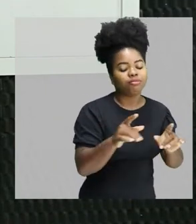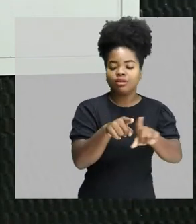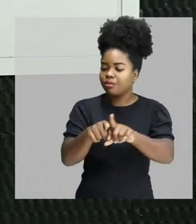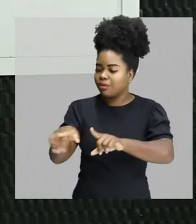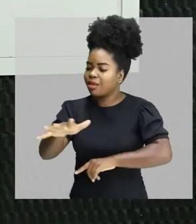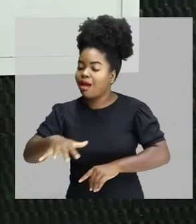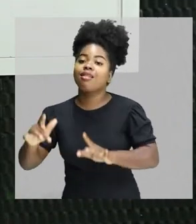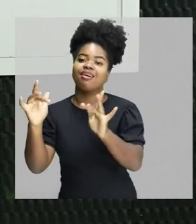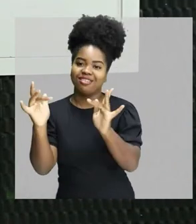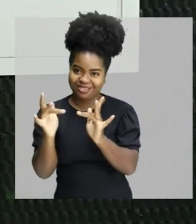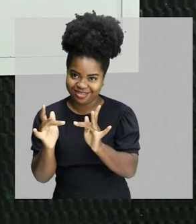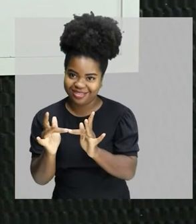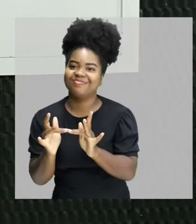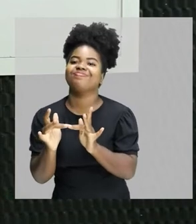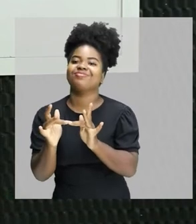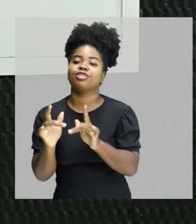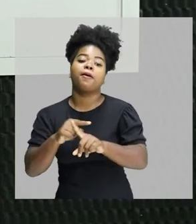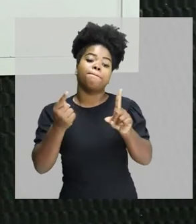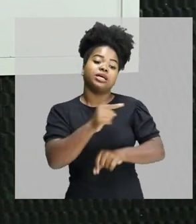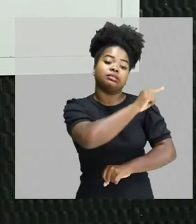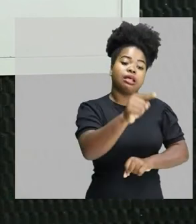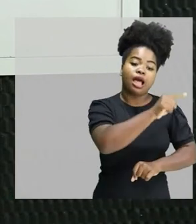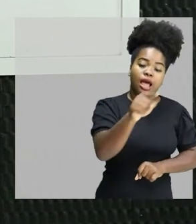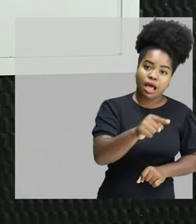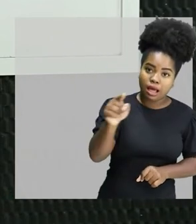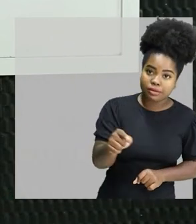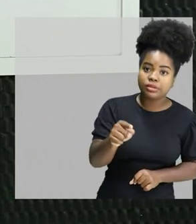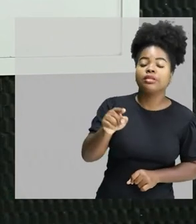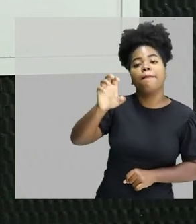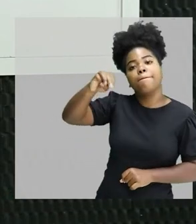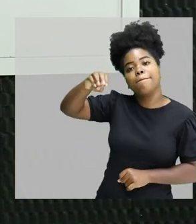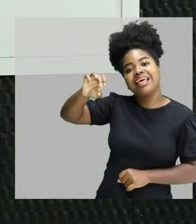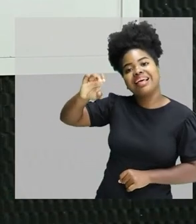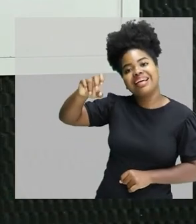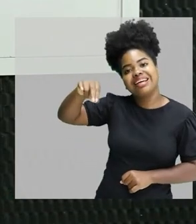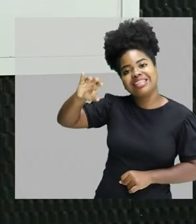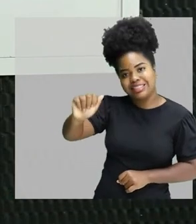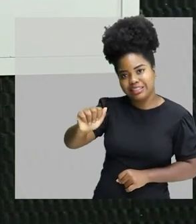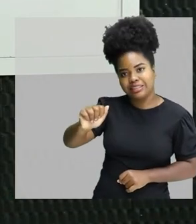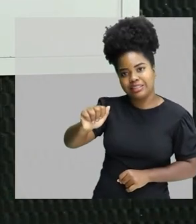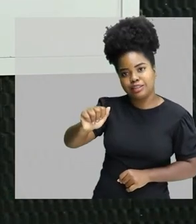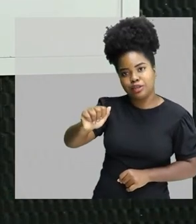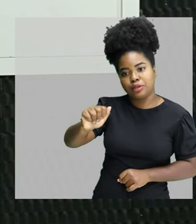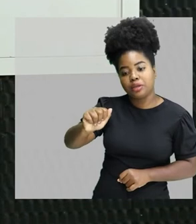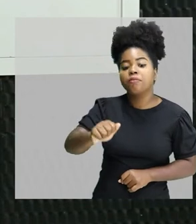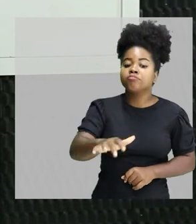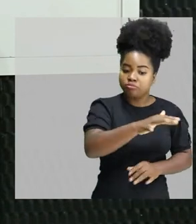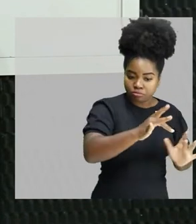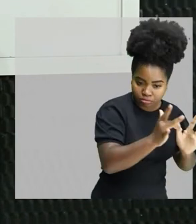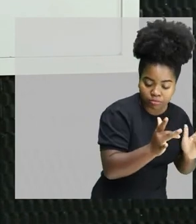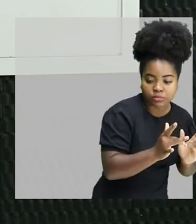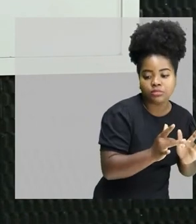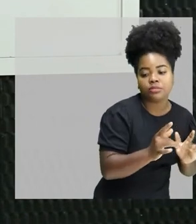No caso da onda mecânica, ela se propaga em um meio material, mas ela não consegue se propagar no meio não material.